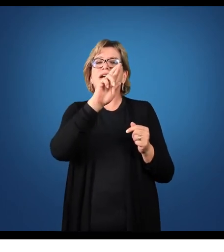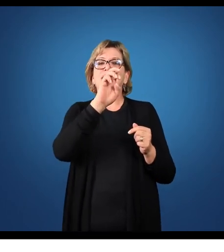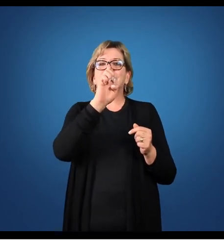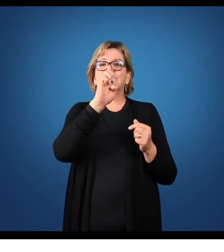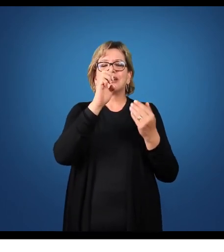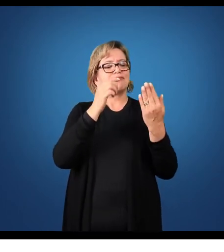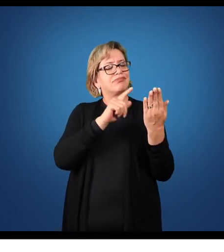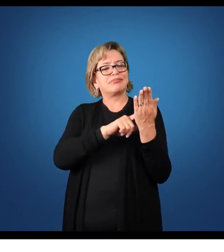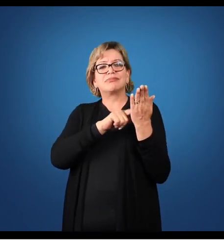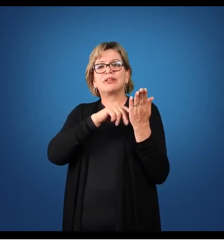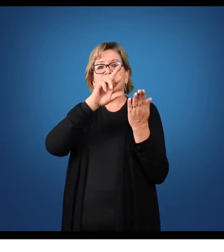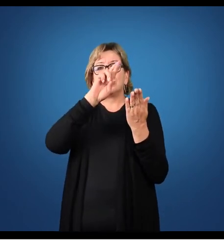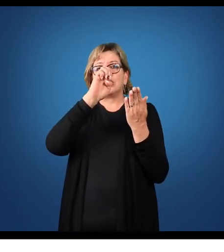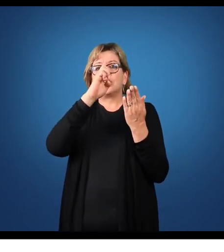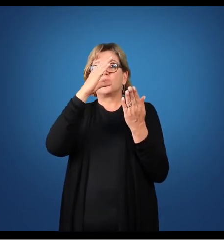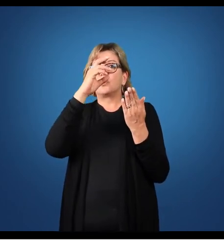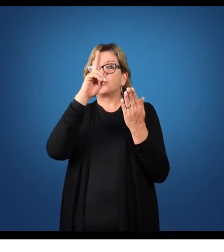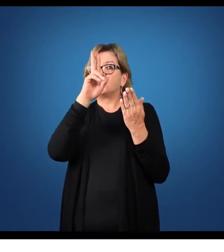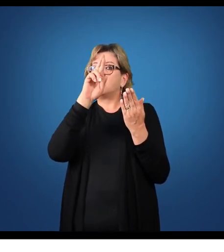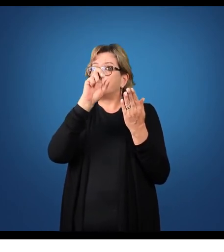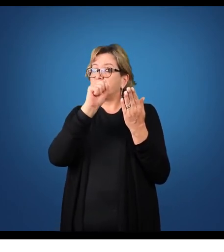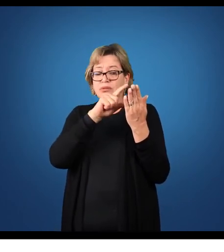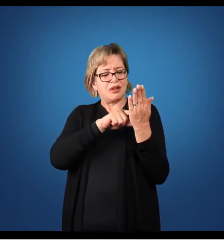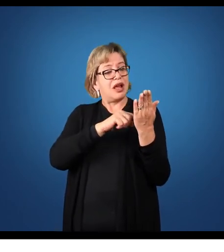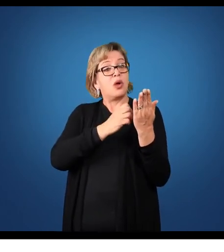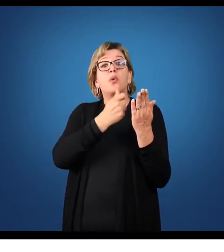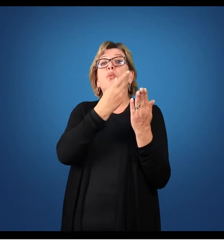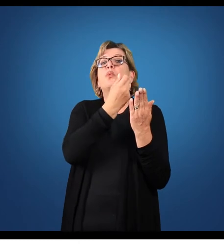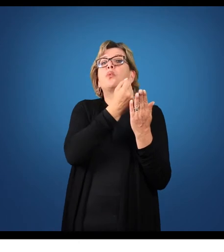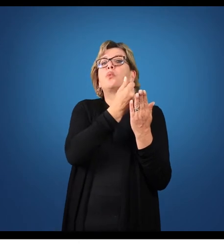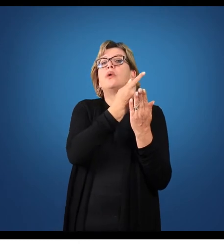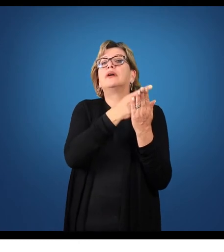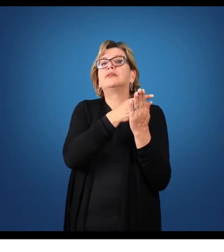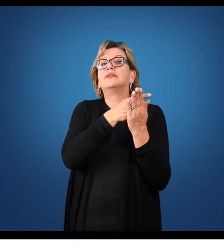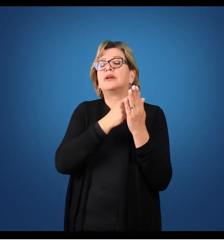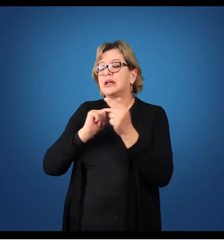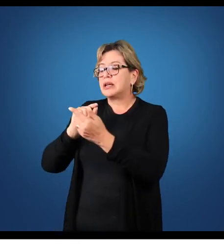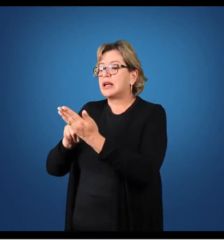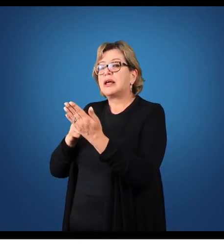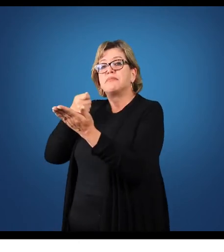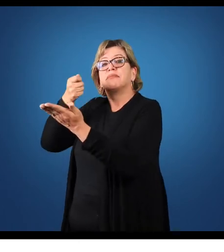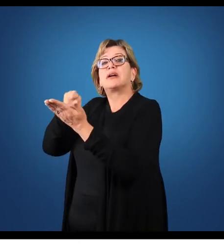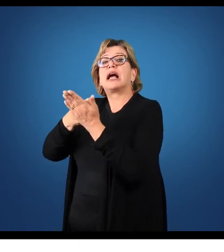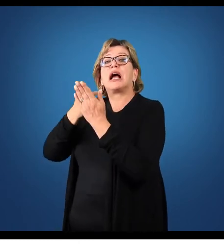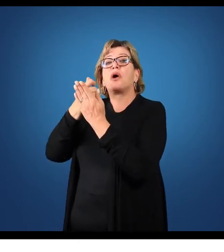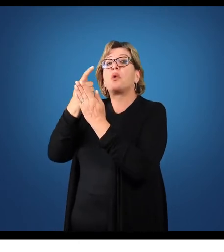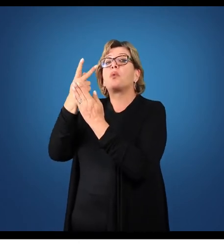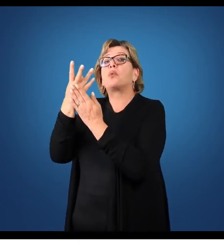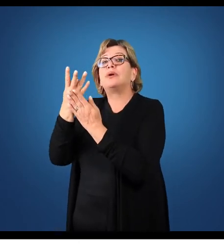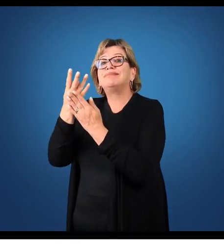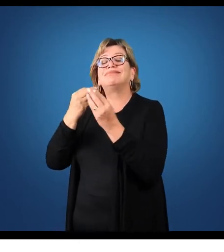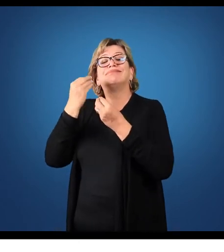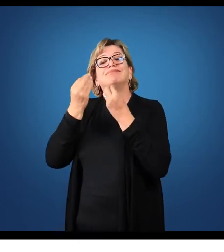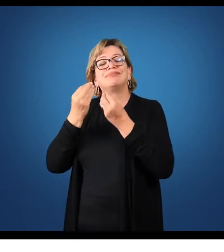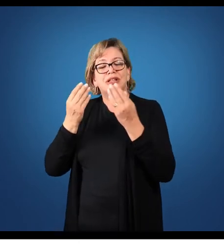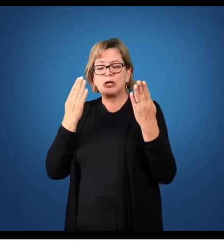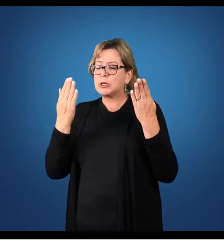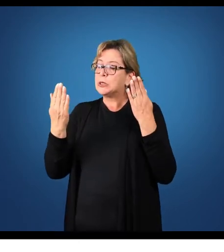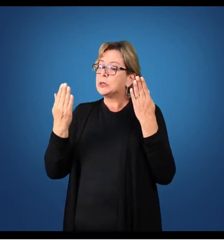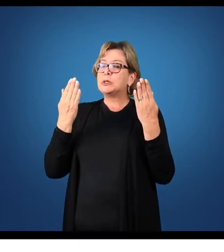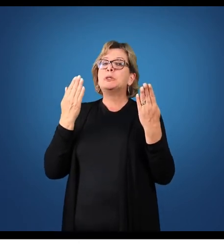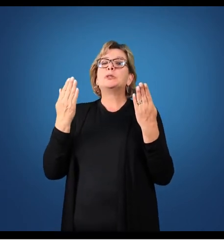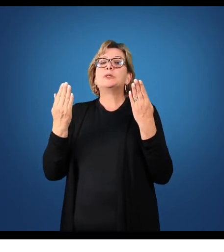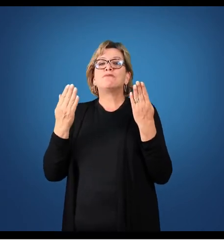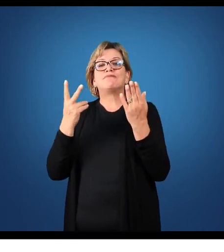contra o que eu tenho para pagar. Lembrando, aquele recurso que está lá na minha empresa e aquelas no meu